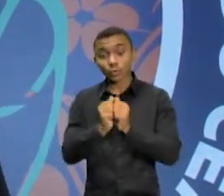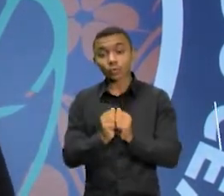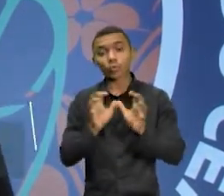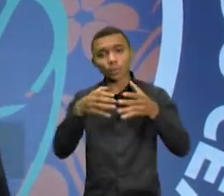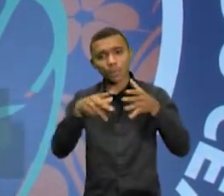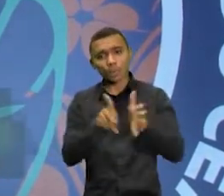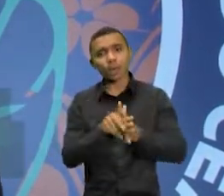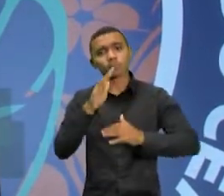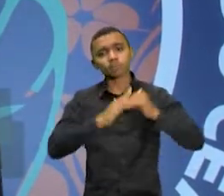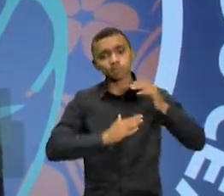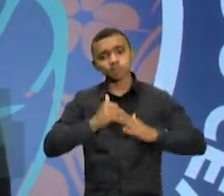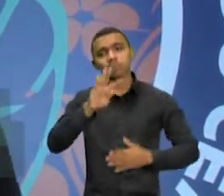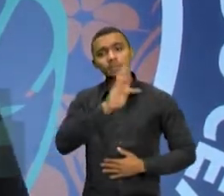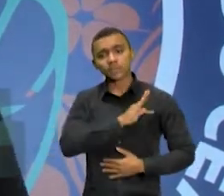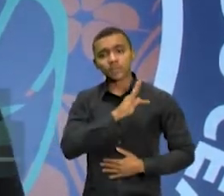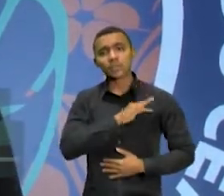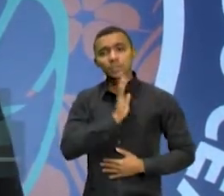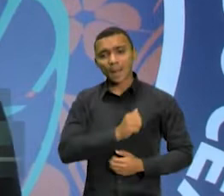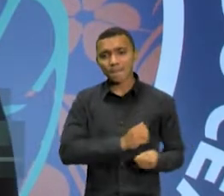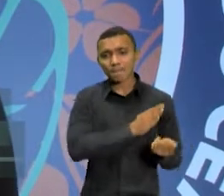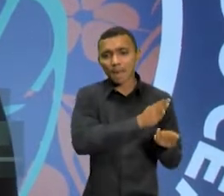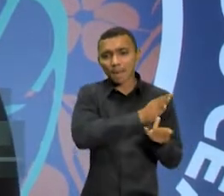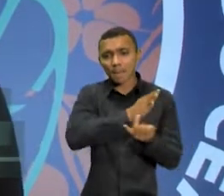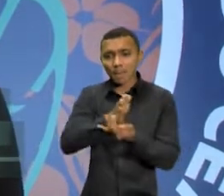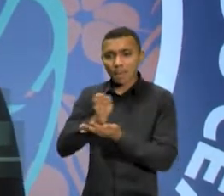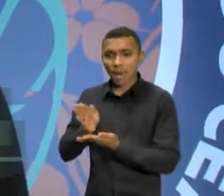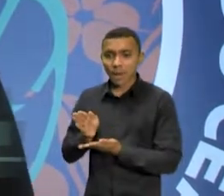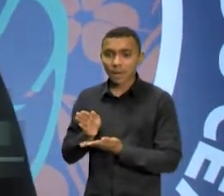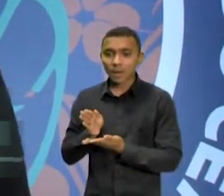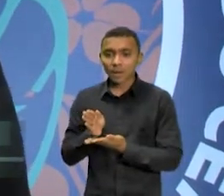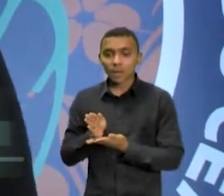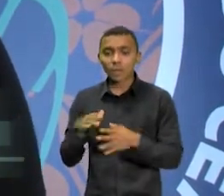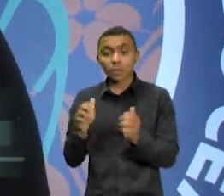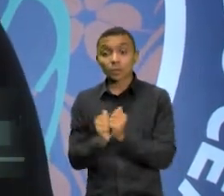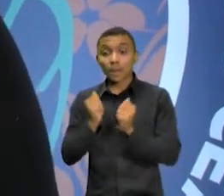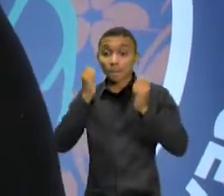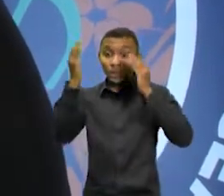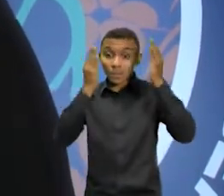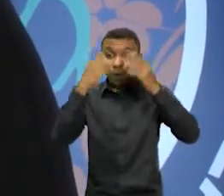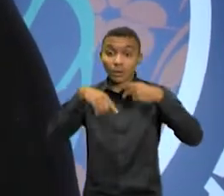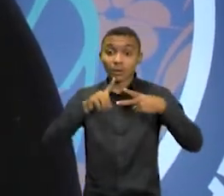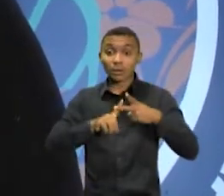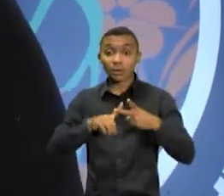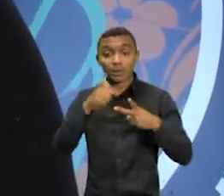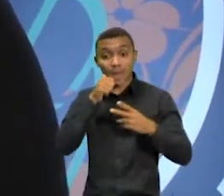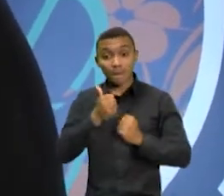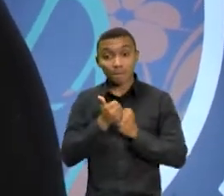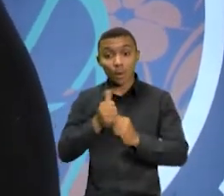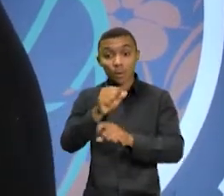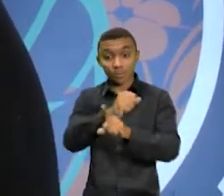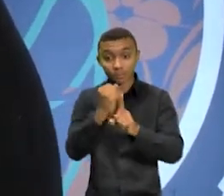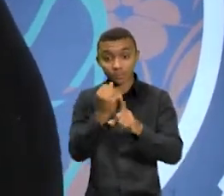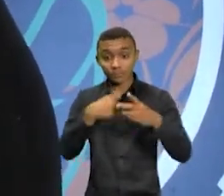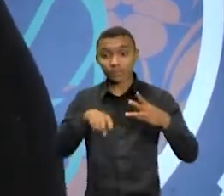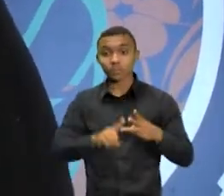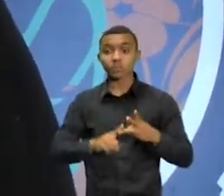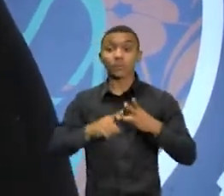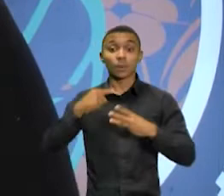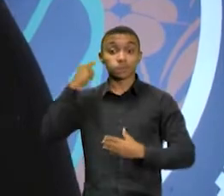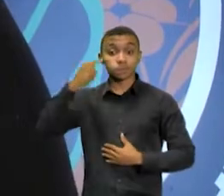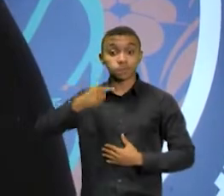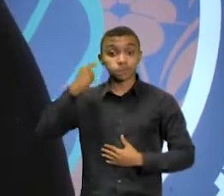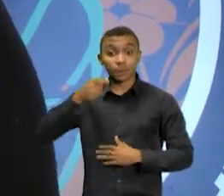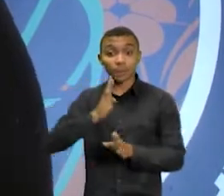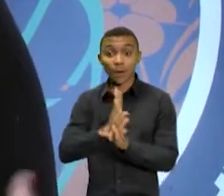uma equipe multiprofissional, com psicólogas, assistentes sociais, advogadas, para fazer essa acolhida